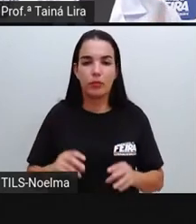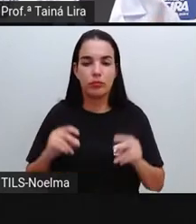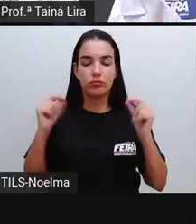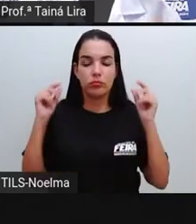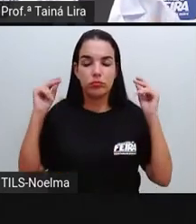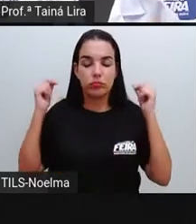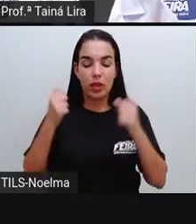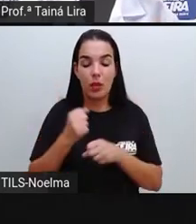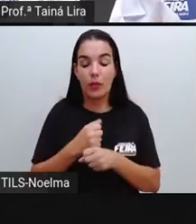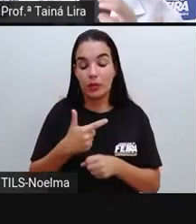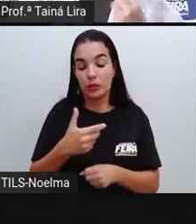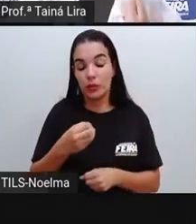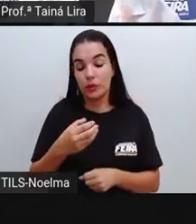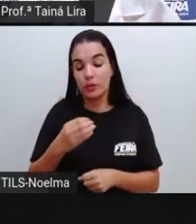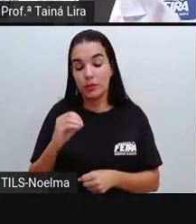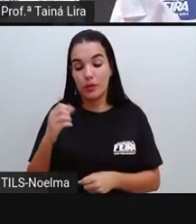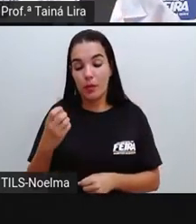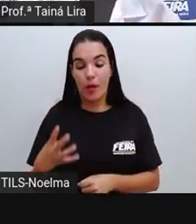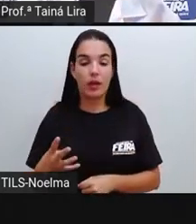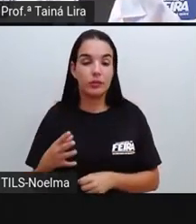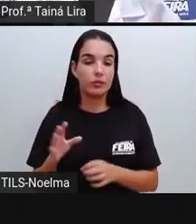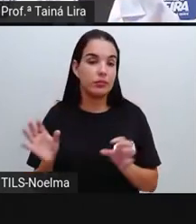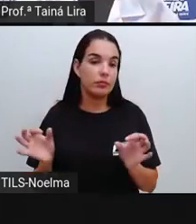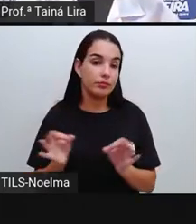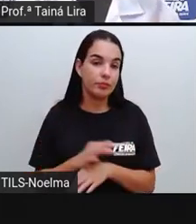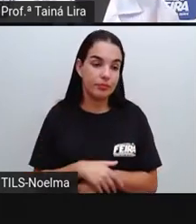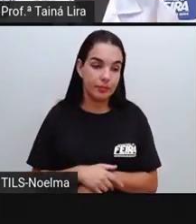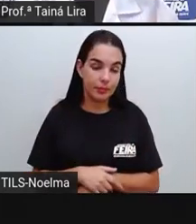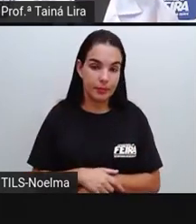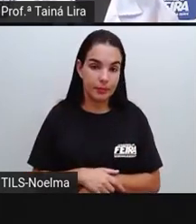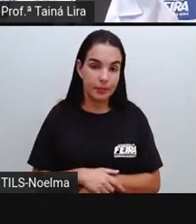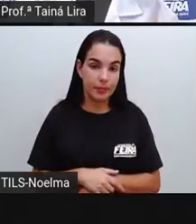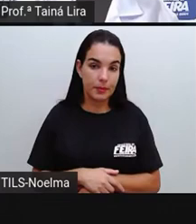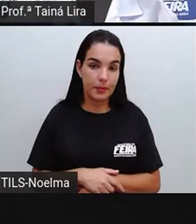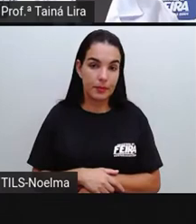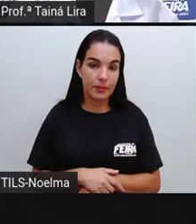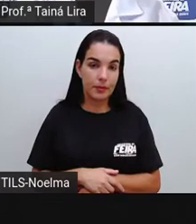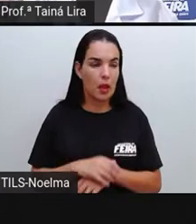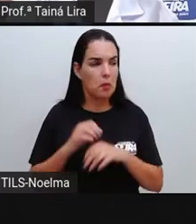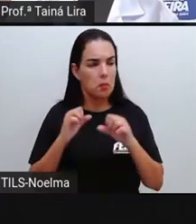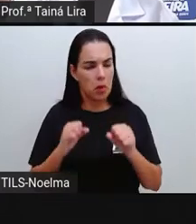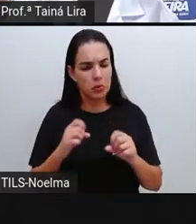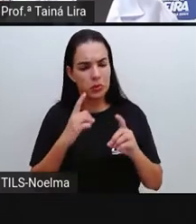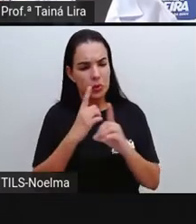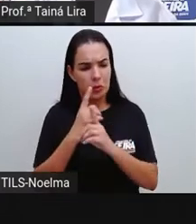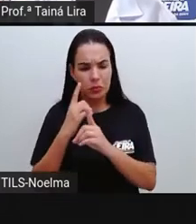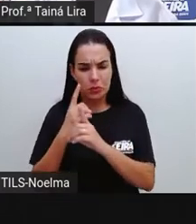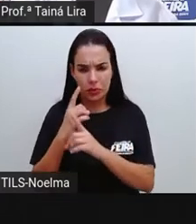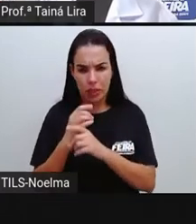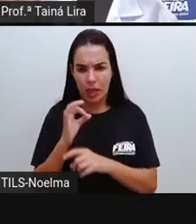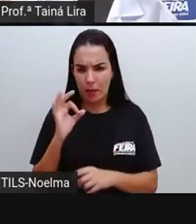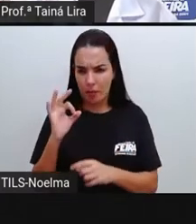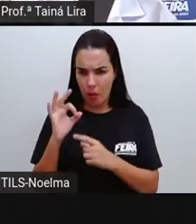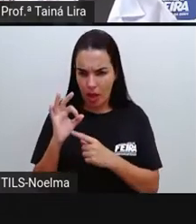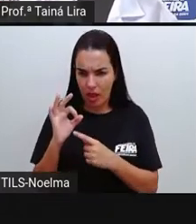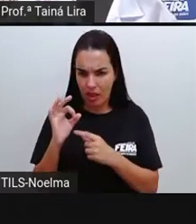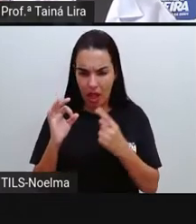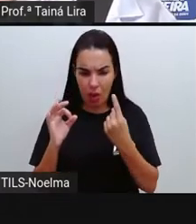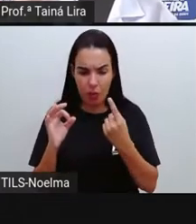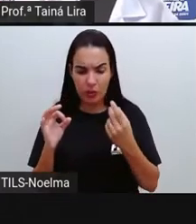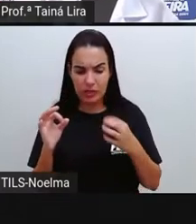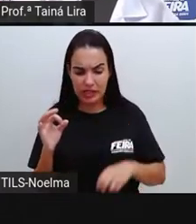o ano de 2004, tá? A gente ainda pode encontrar essa moeda aí em algumas